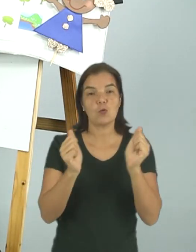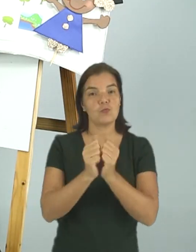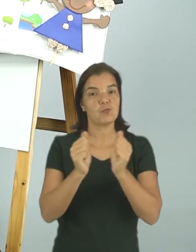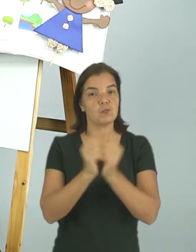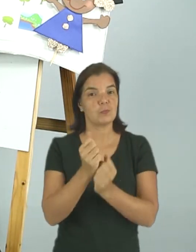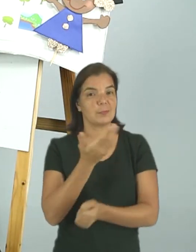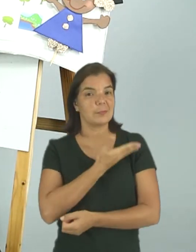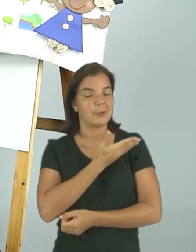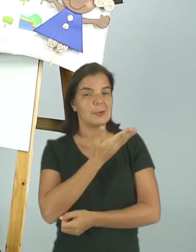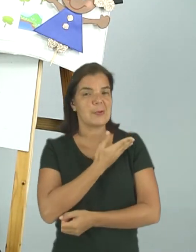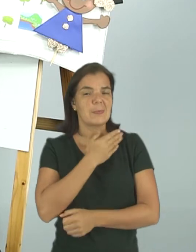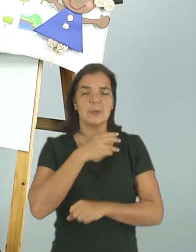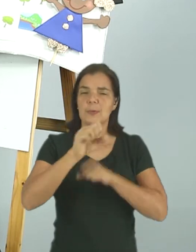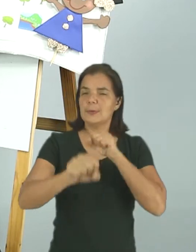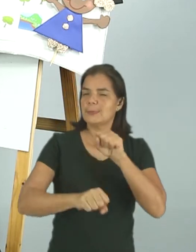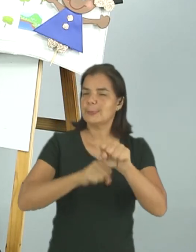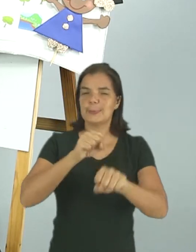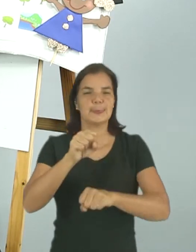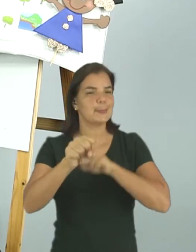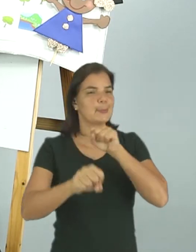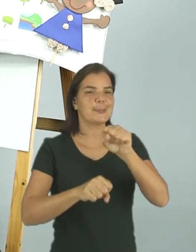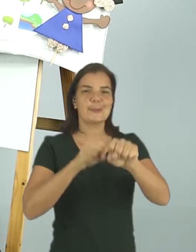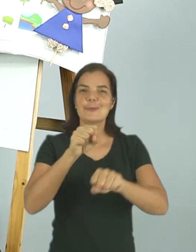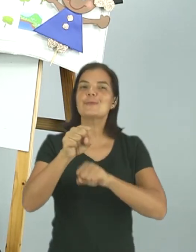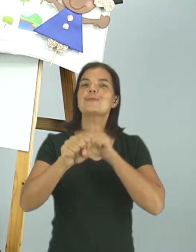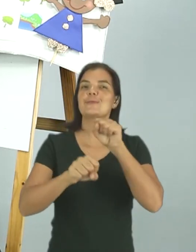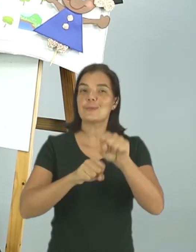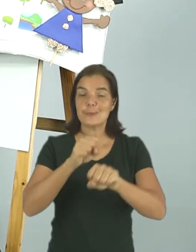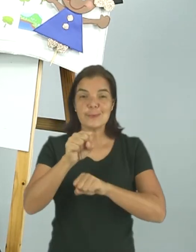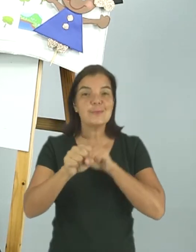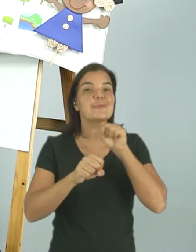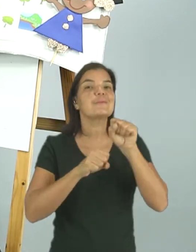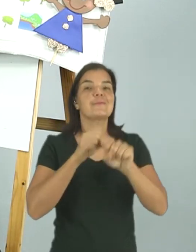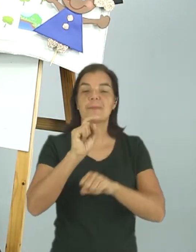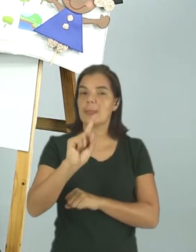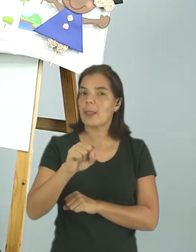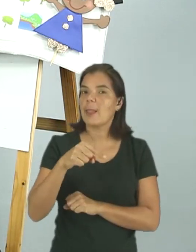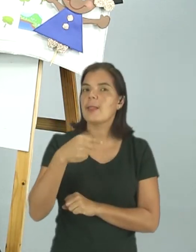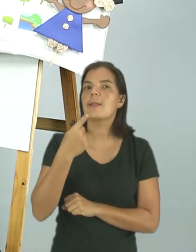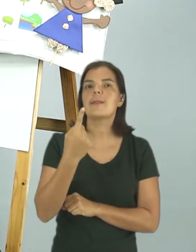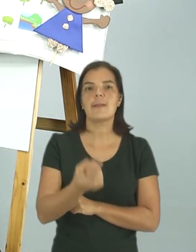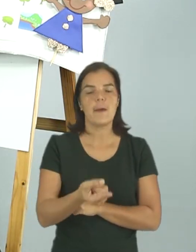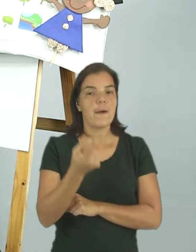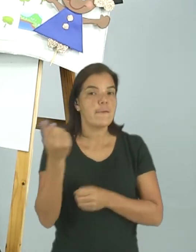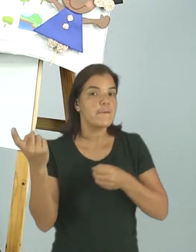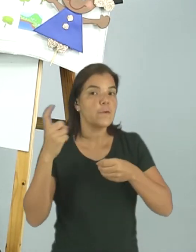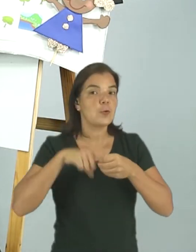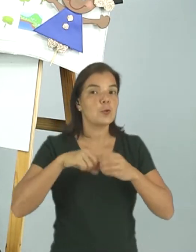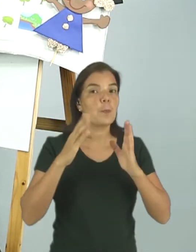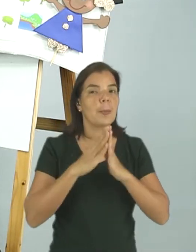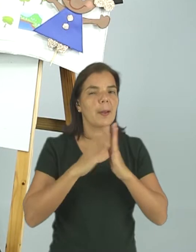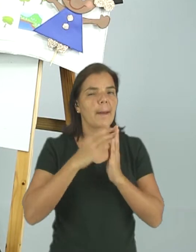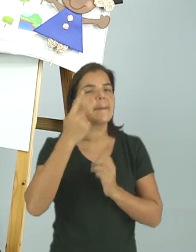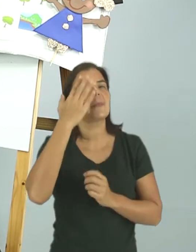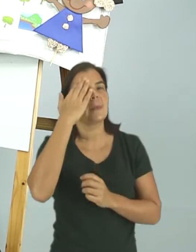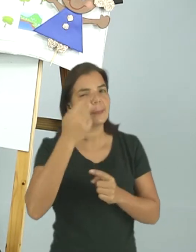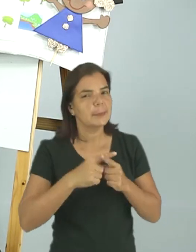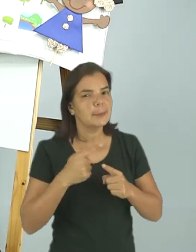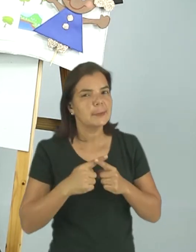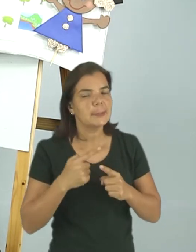amiguinhas. Mila brincou muito de bicicleta. E ela, depois, ela voltou para casa, sabem por quê?